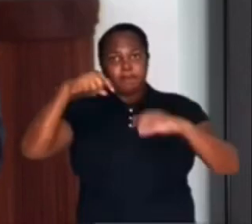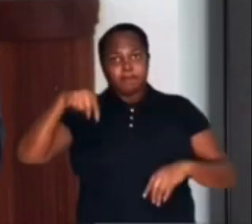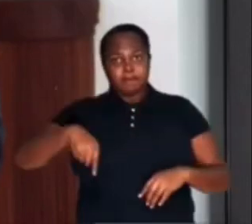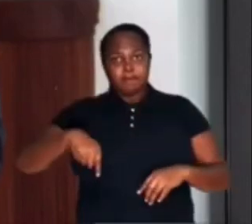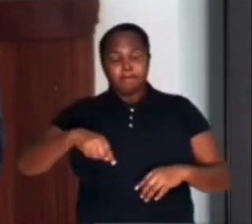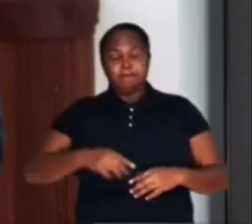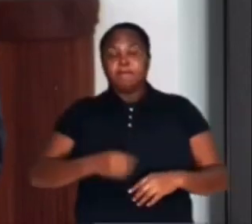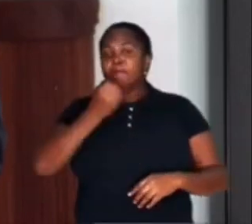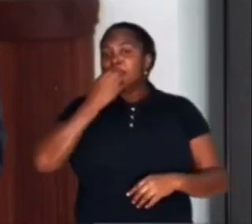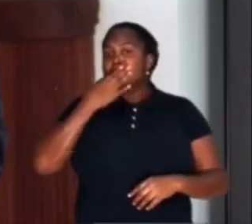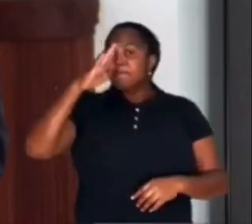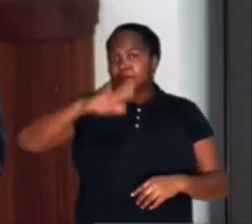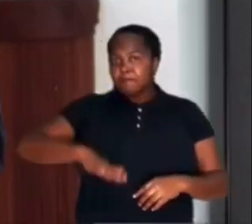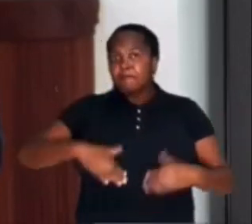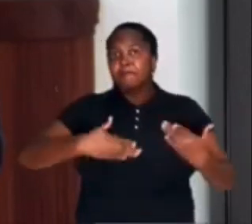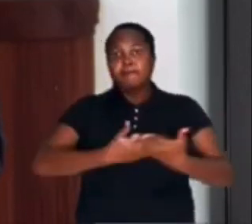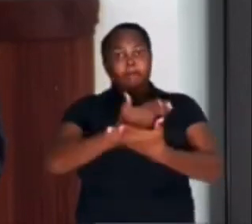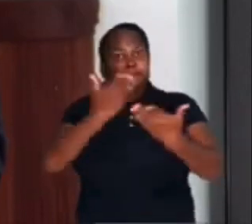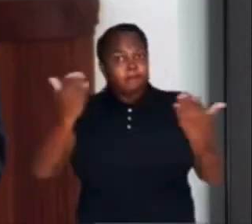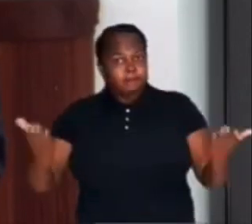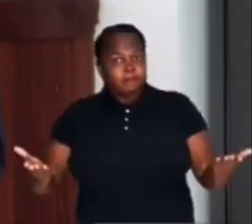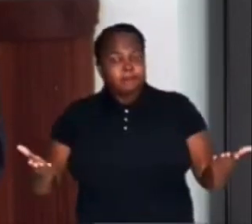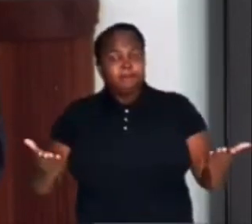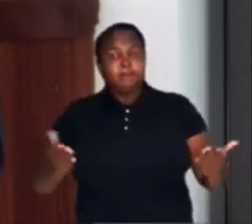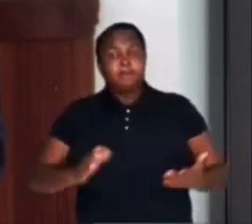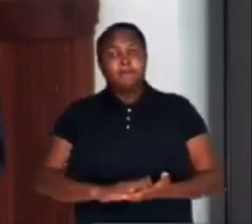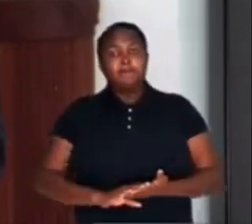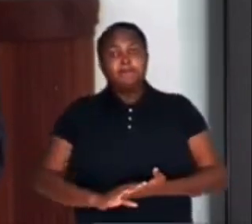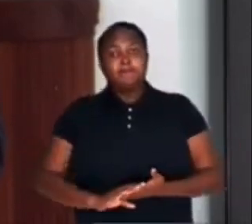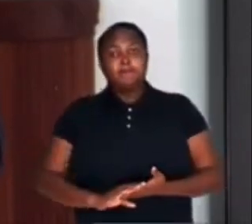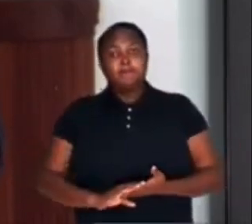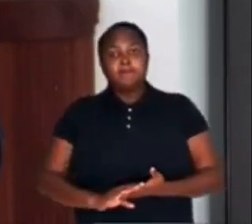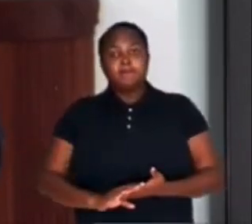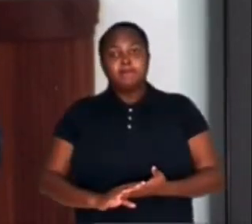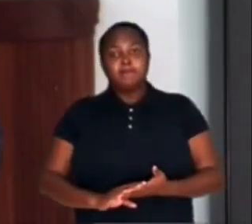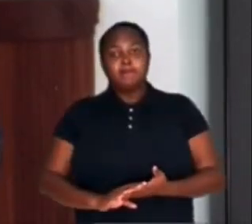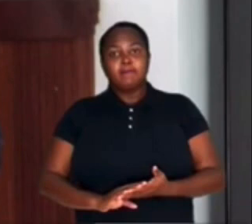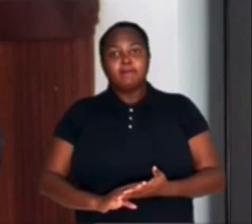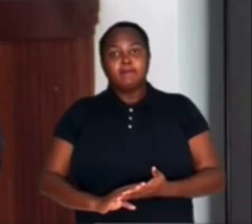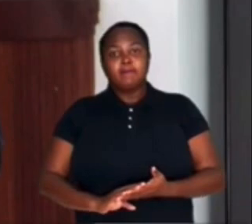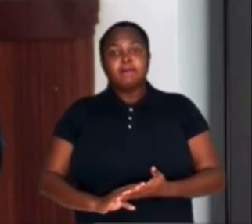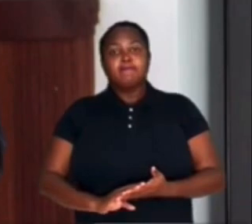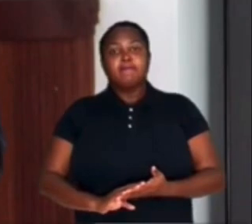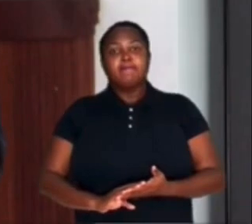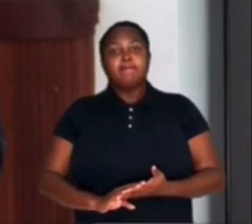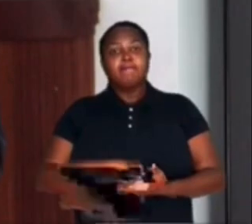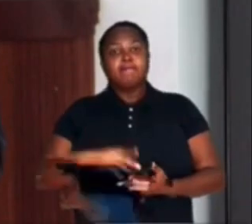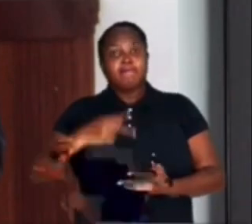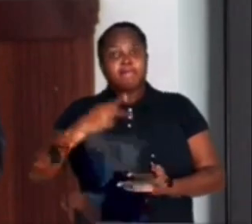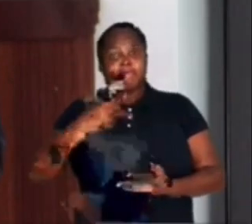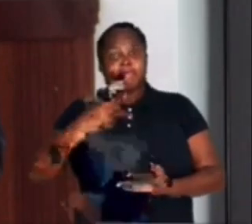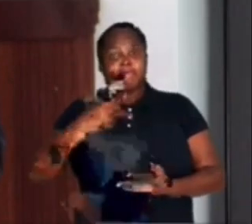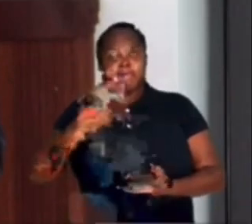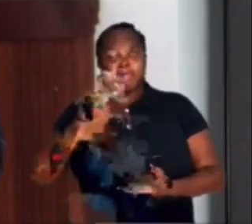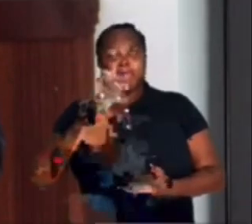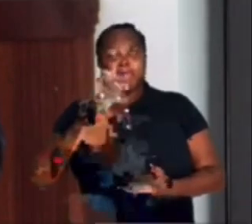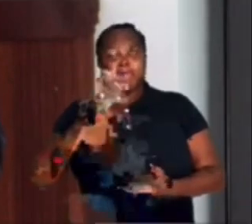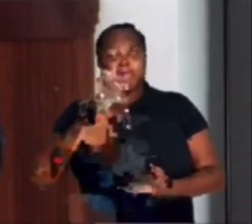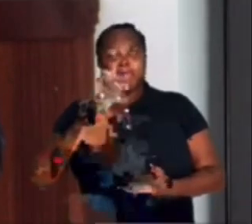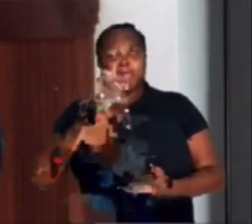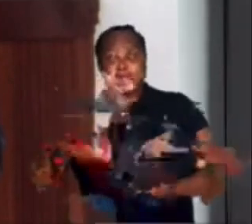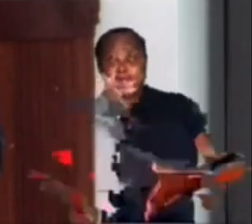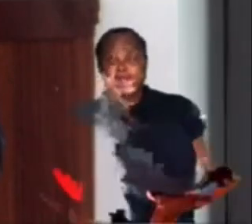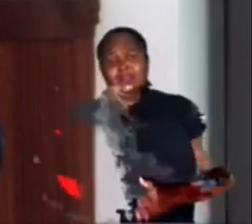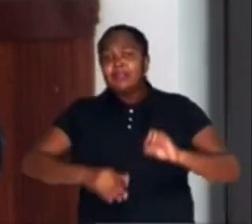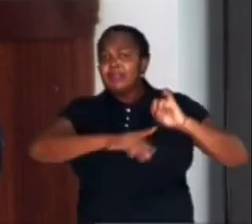Boa tarde a todas e a todos. Admito que o fato de não ter nascido em Ilhéus